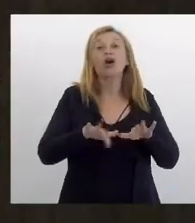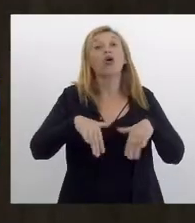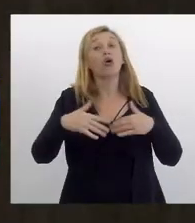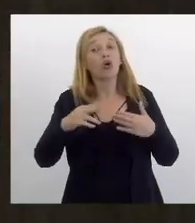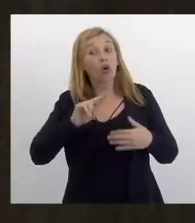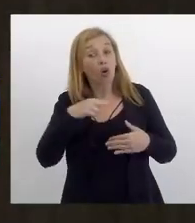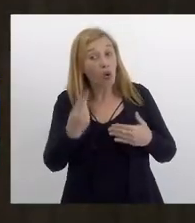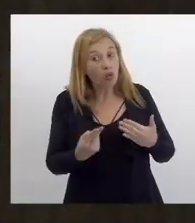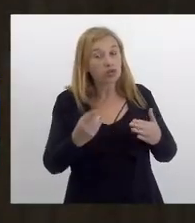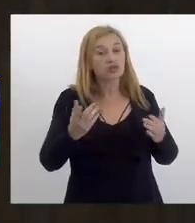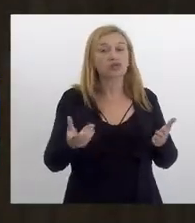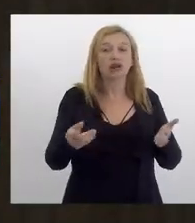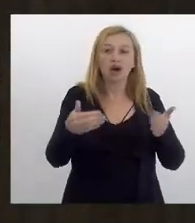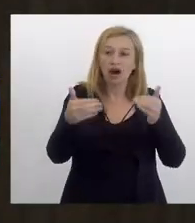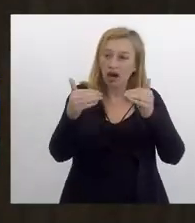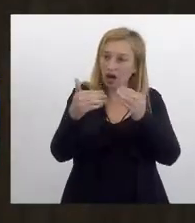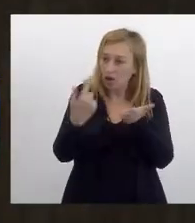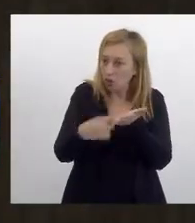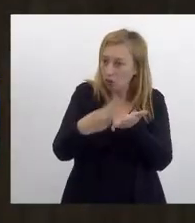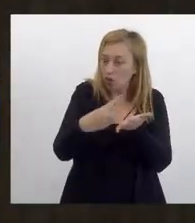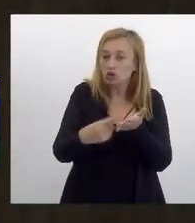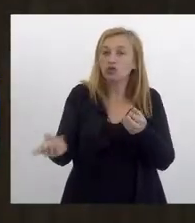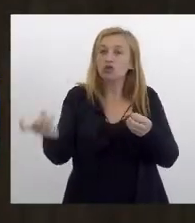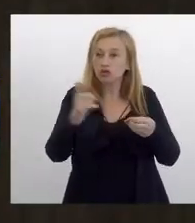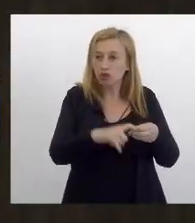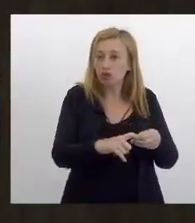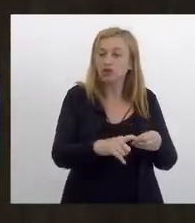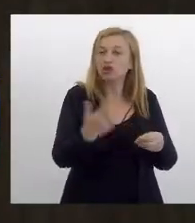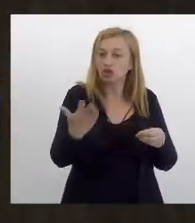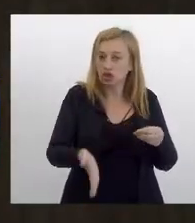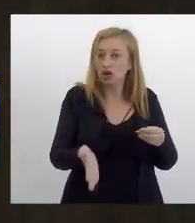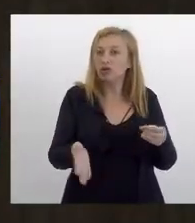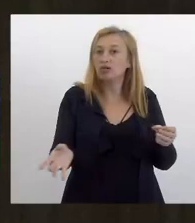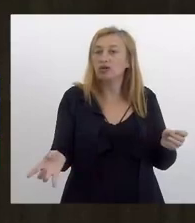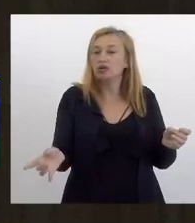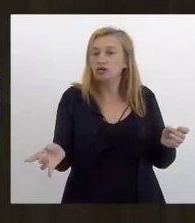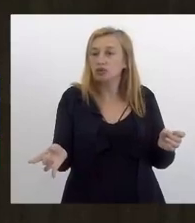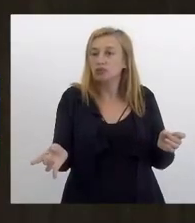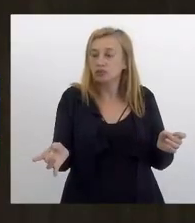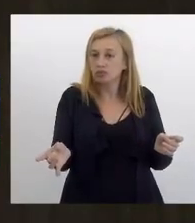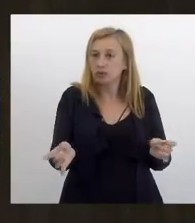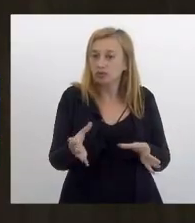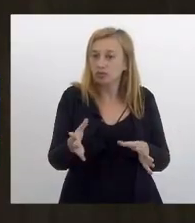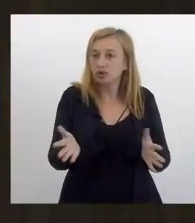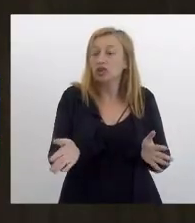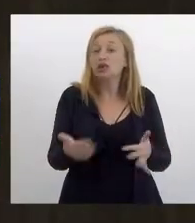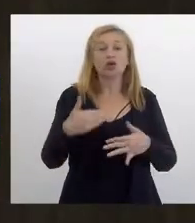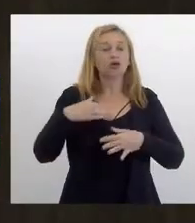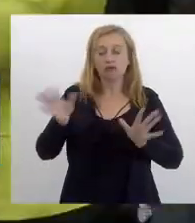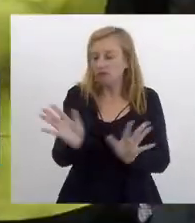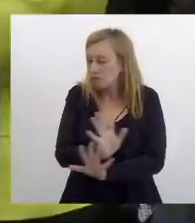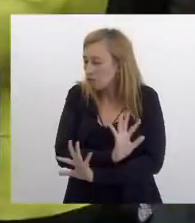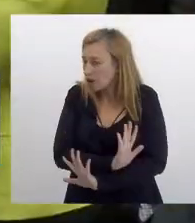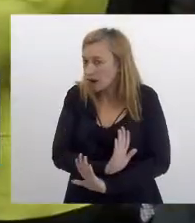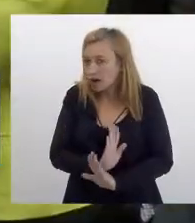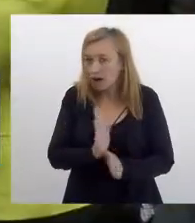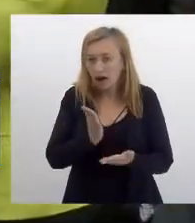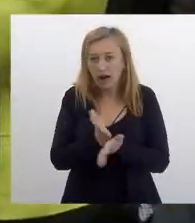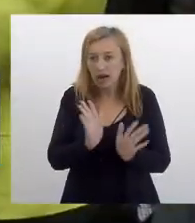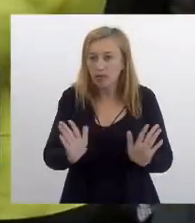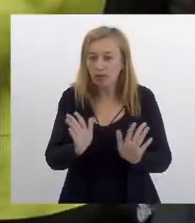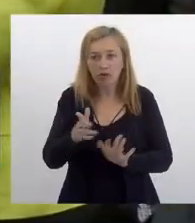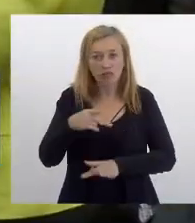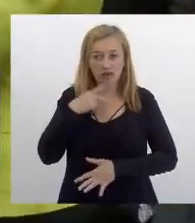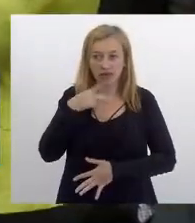se tiver acordo, vota já com a republicação depois. não. Então, eu encerrei minha fala. A partir de agora, o senhor